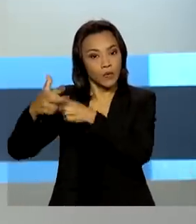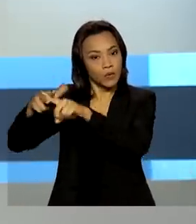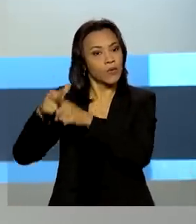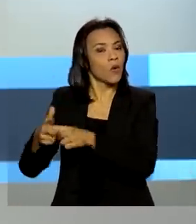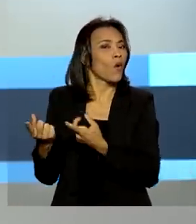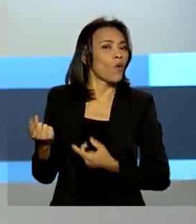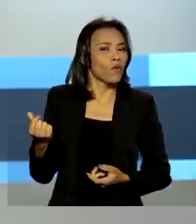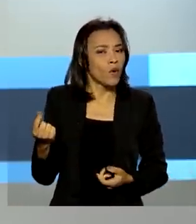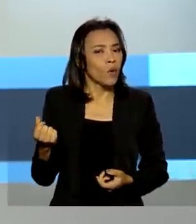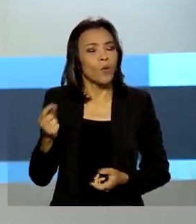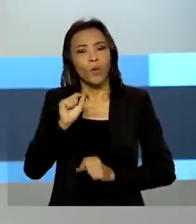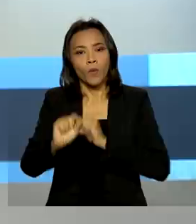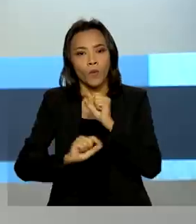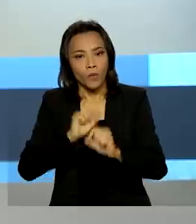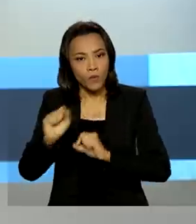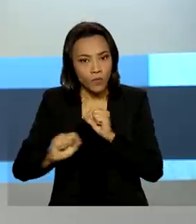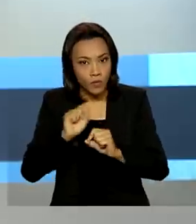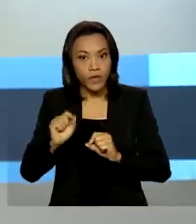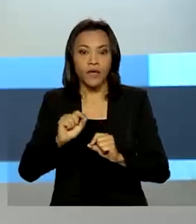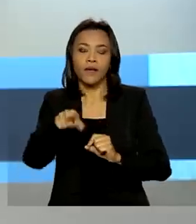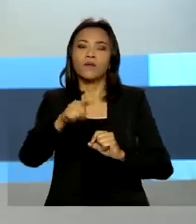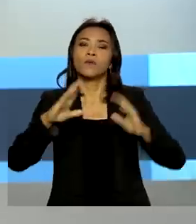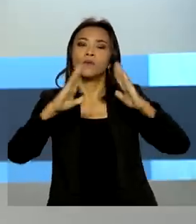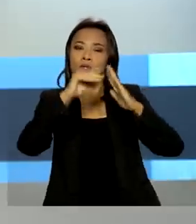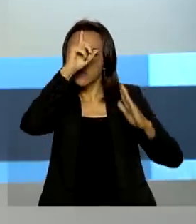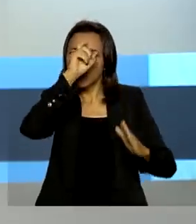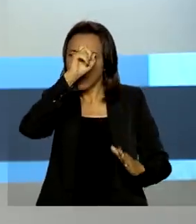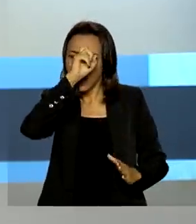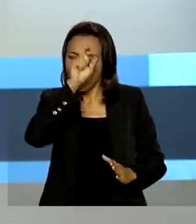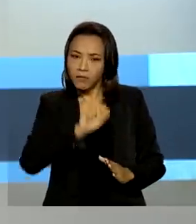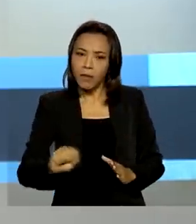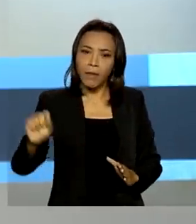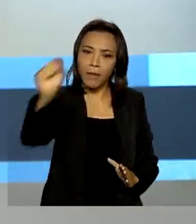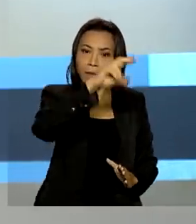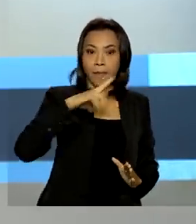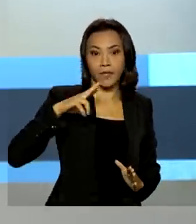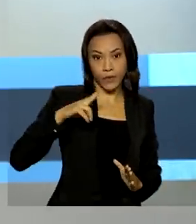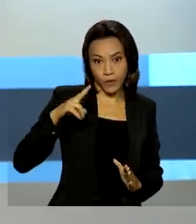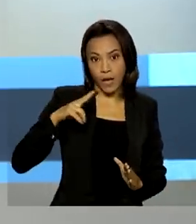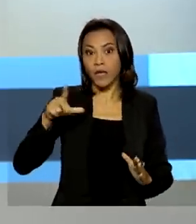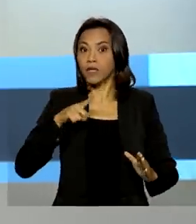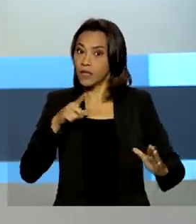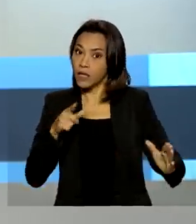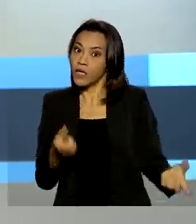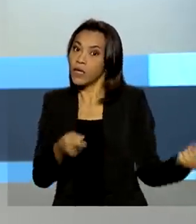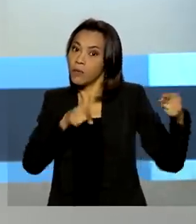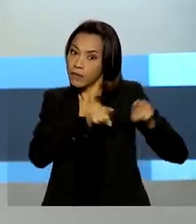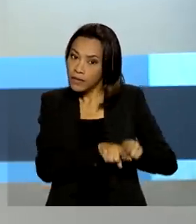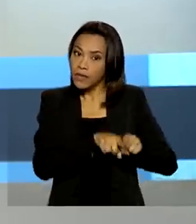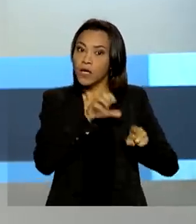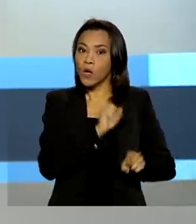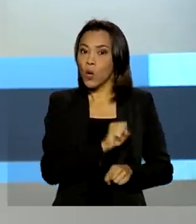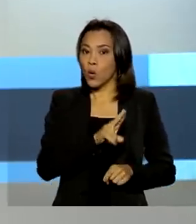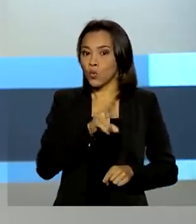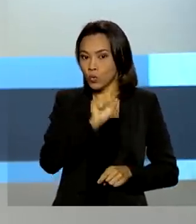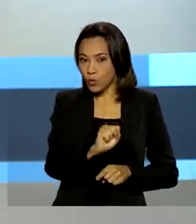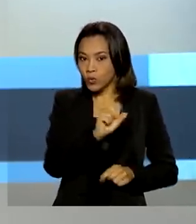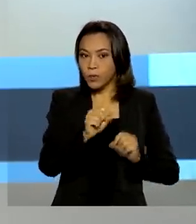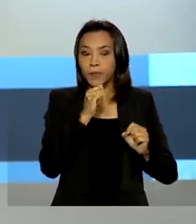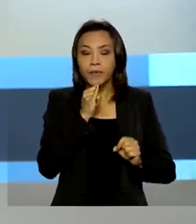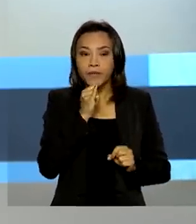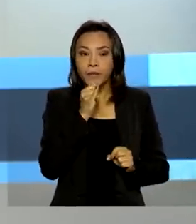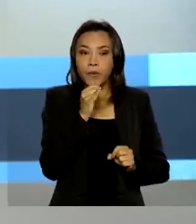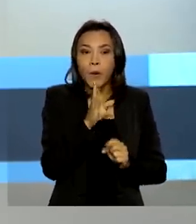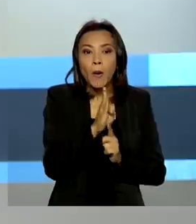realizados em hospitais particulares conveniados ao Sistema Único de Saúde. O reajuste incide sobre a biópsia de